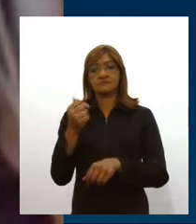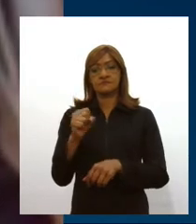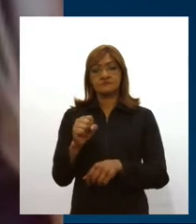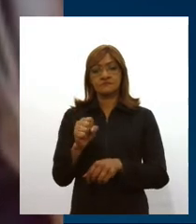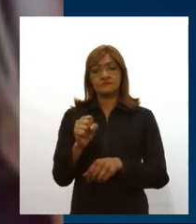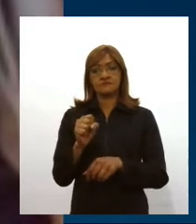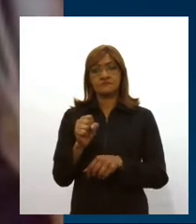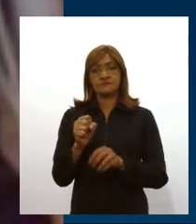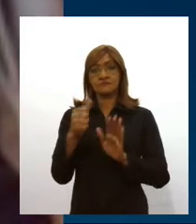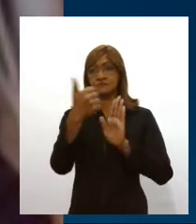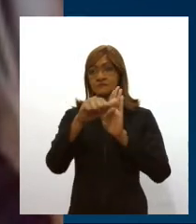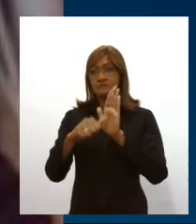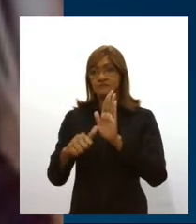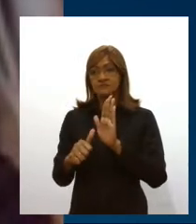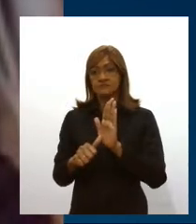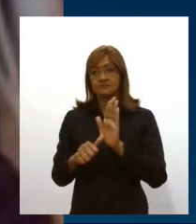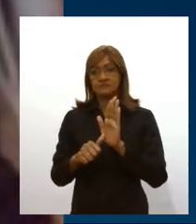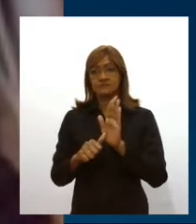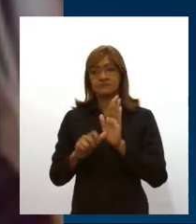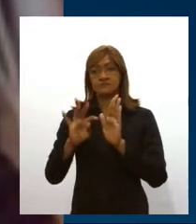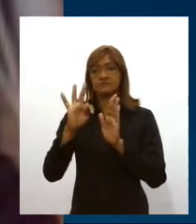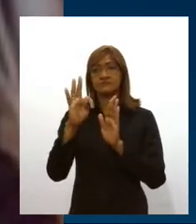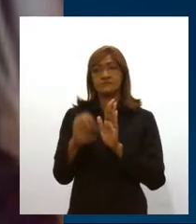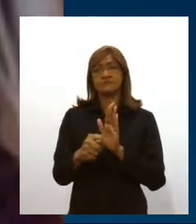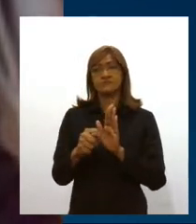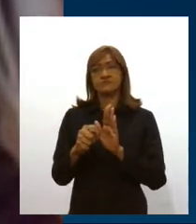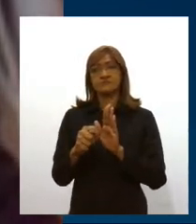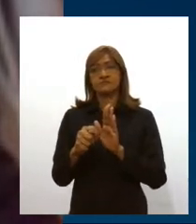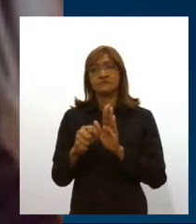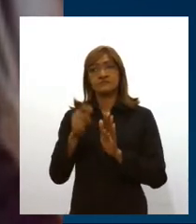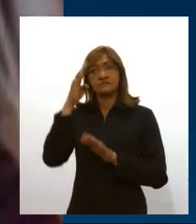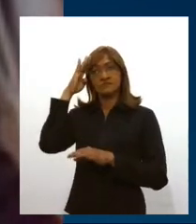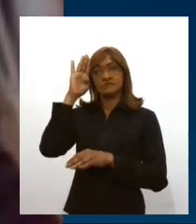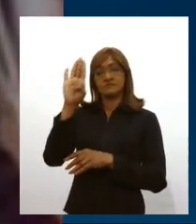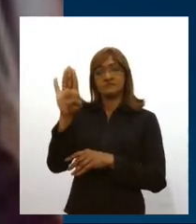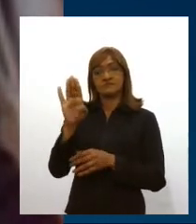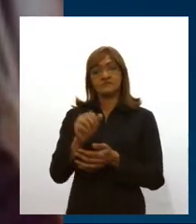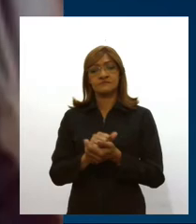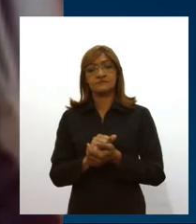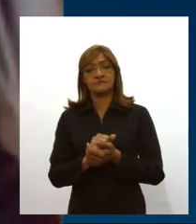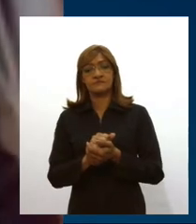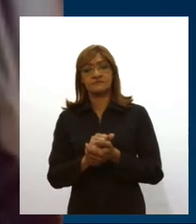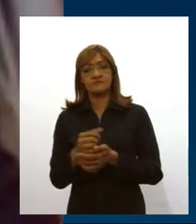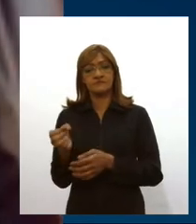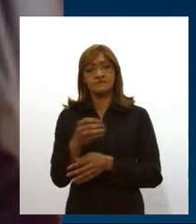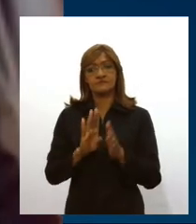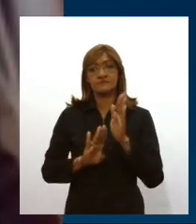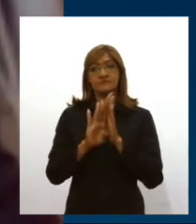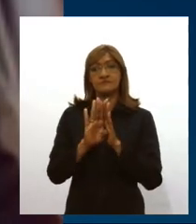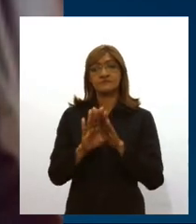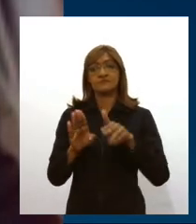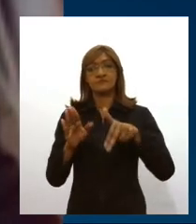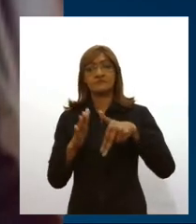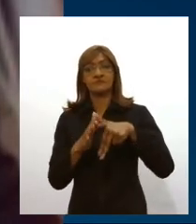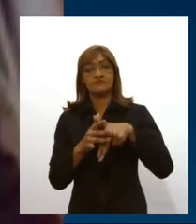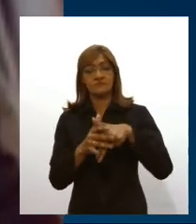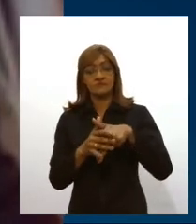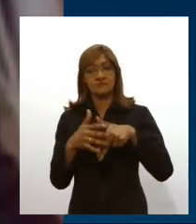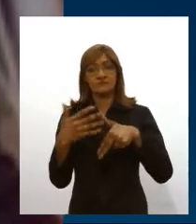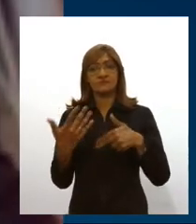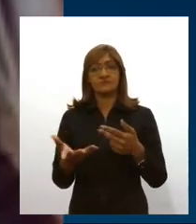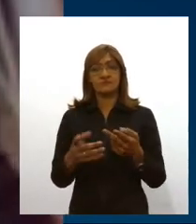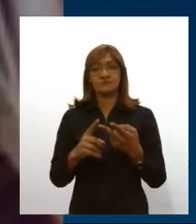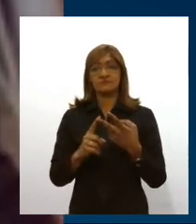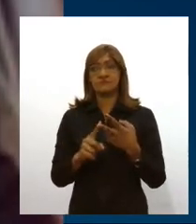indicadores, que são os principais indicadores, que são novos casos, internações, tanto em